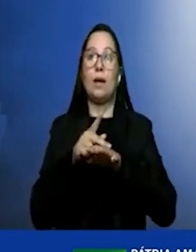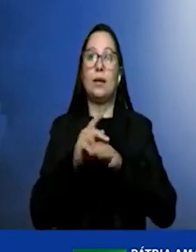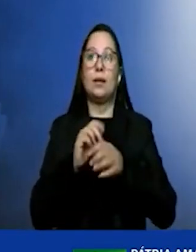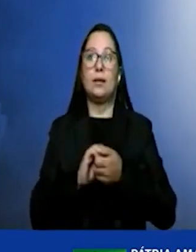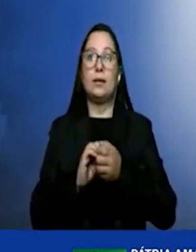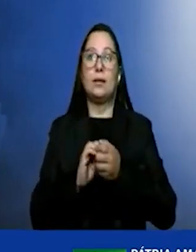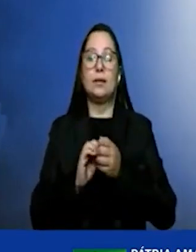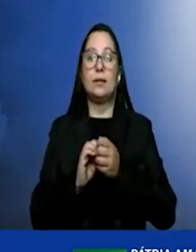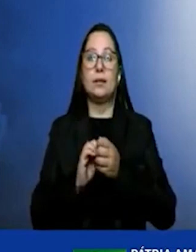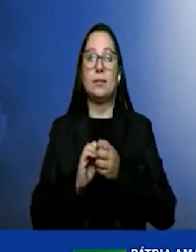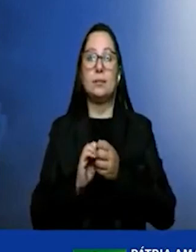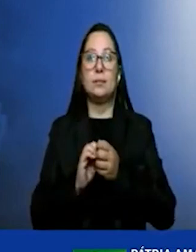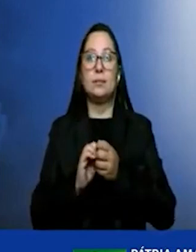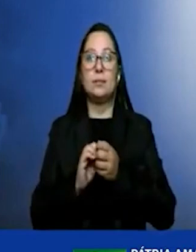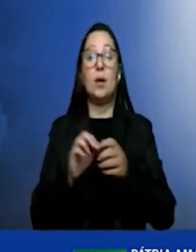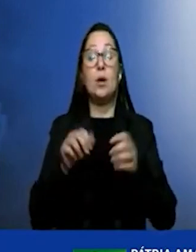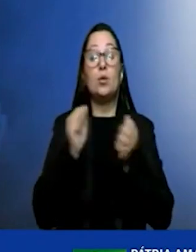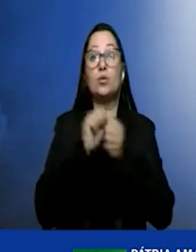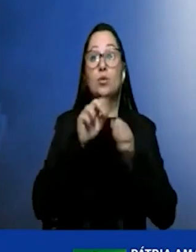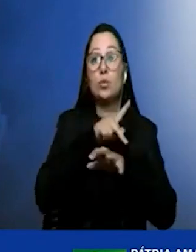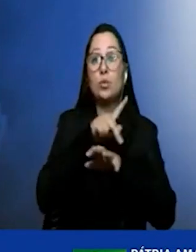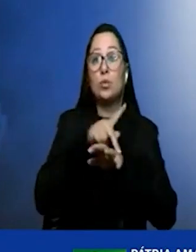exportação ser importante. Jorandir, por favor.